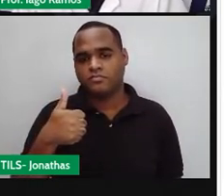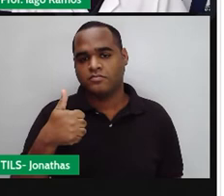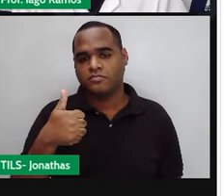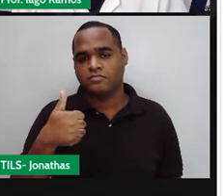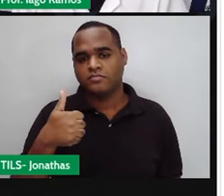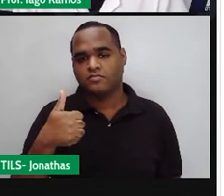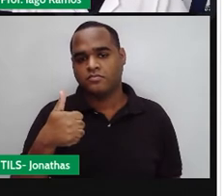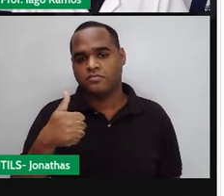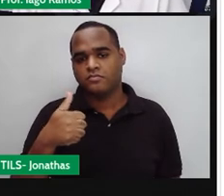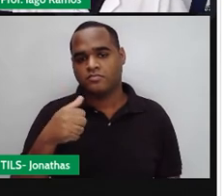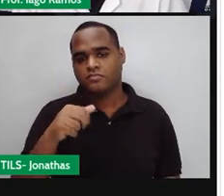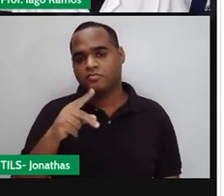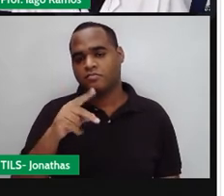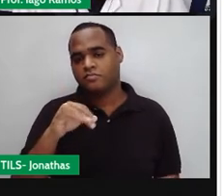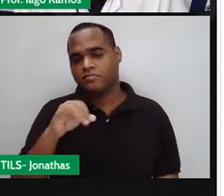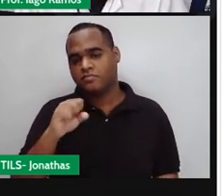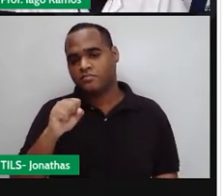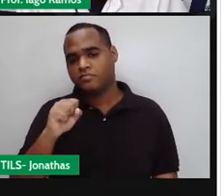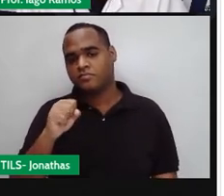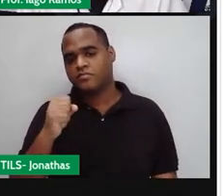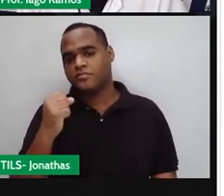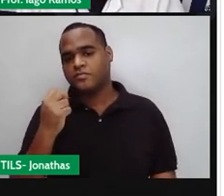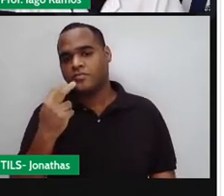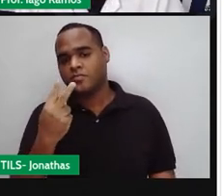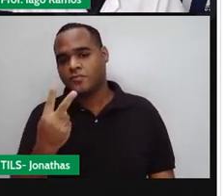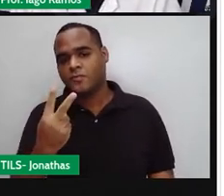duas vezes